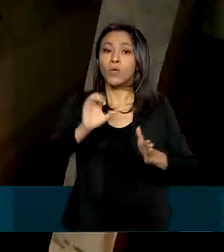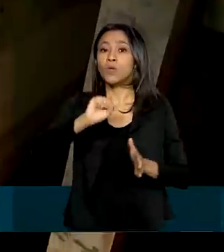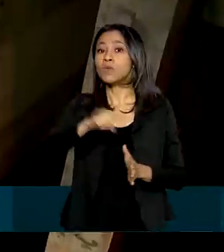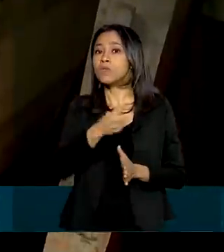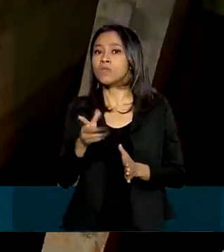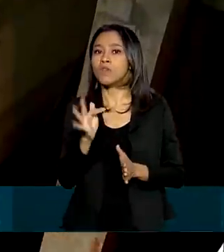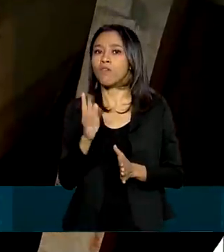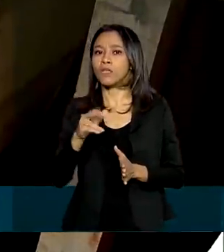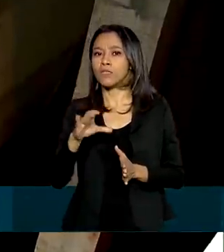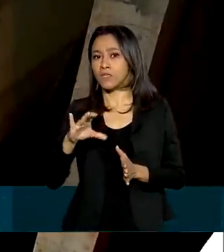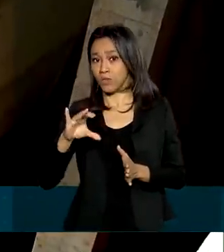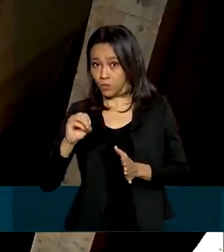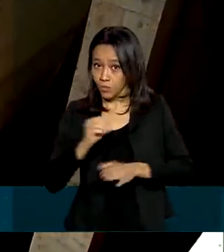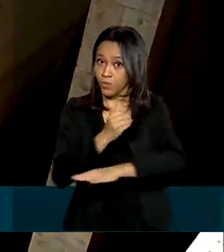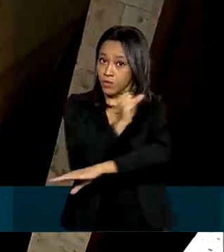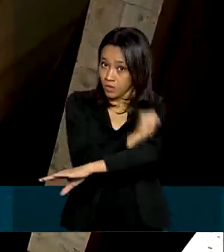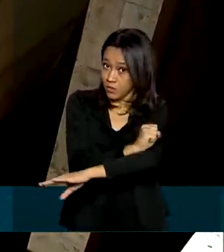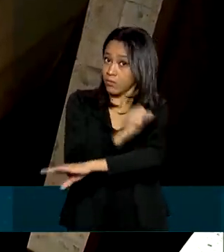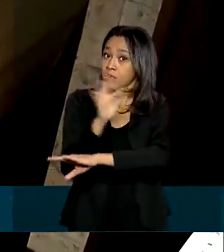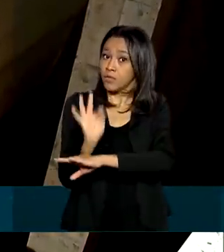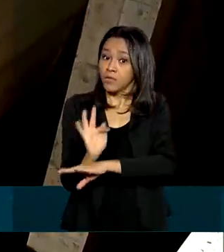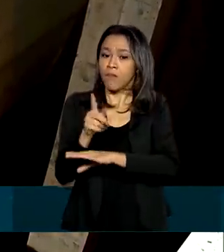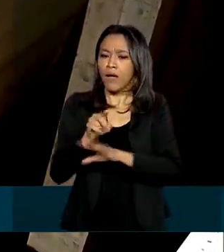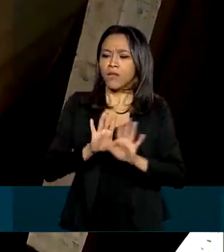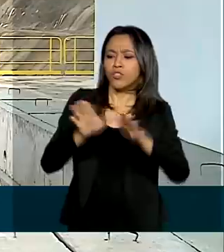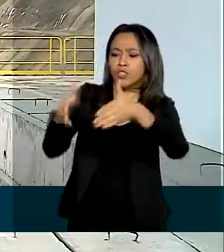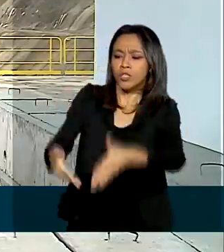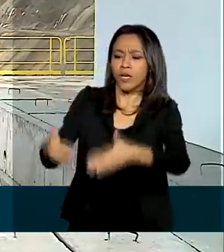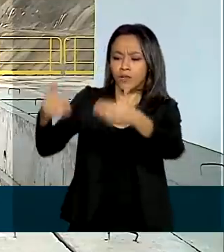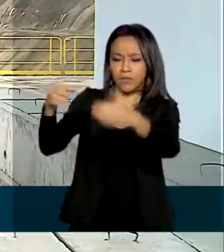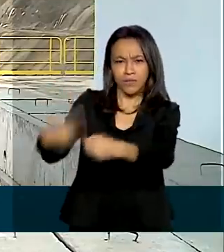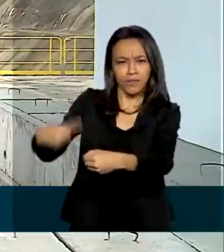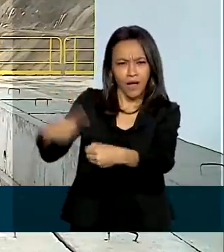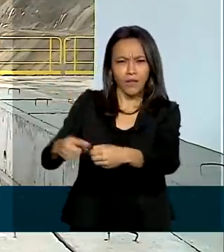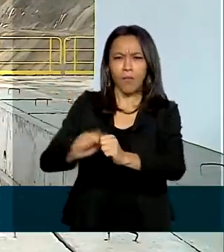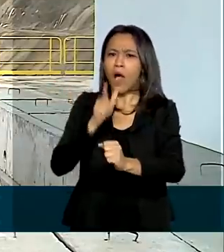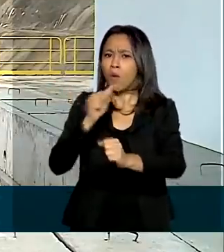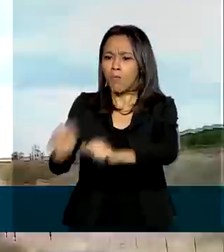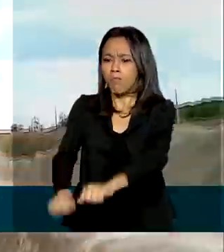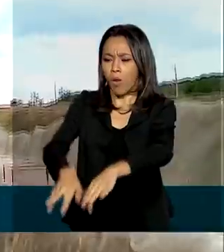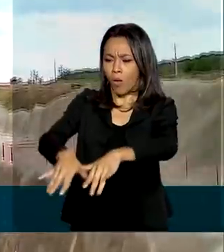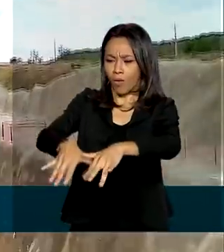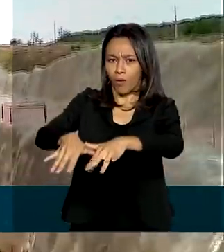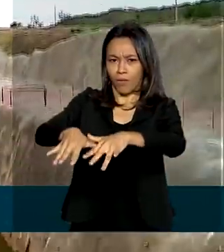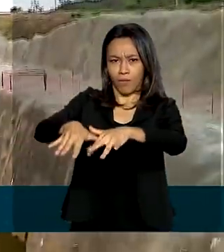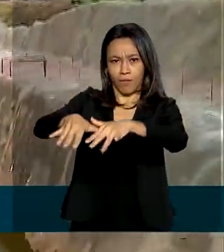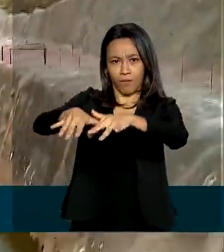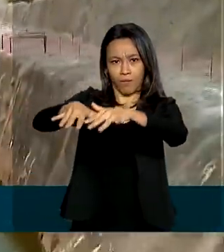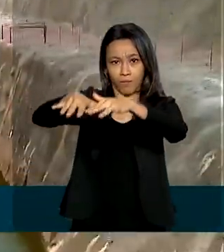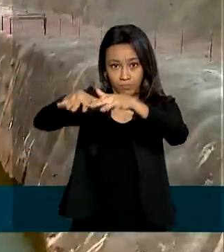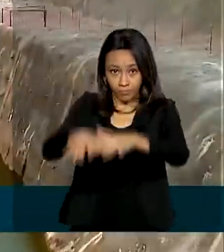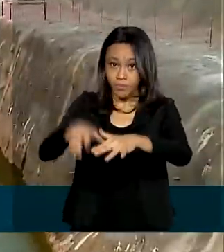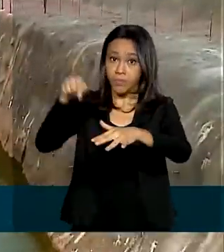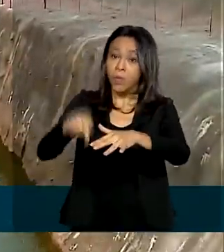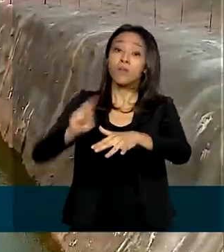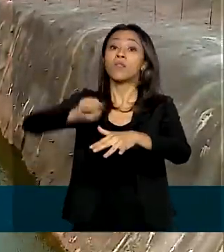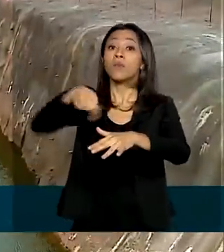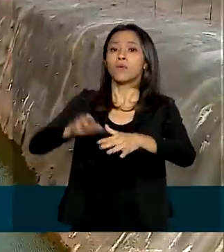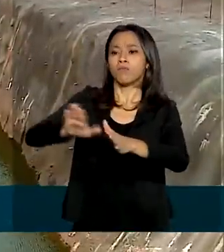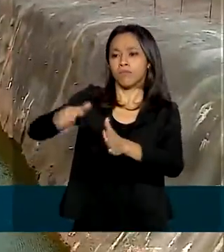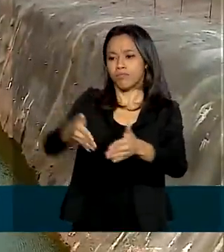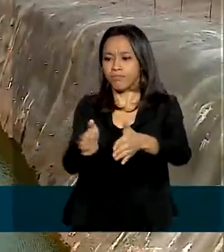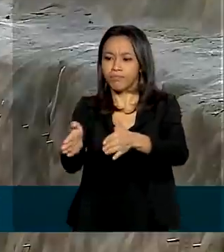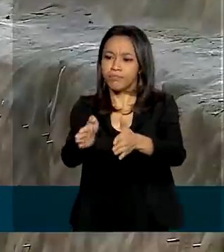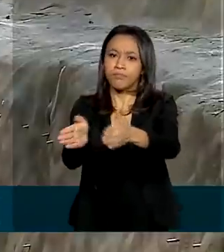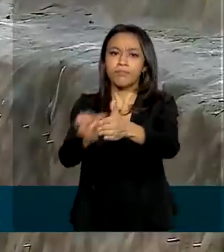barreira, a água chega até Jati, onde vai preencher o reservatório da cidade. A partir daí, o São Francisco entra no cinturão das